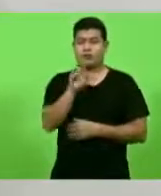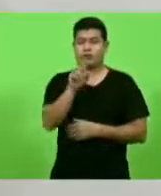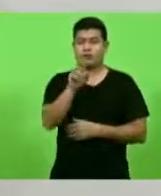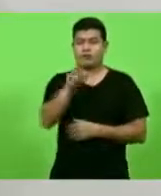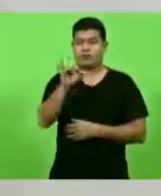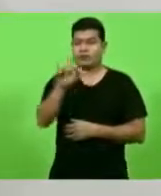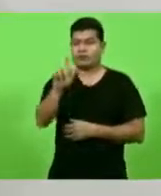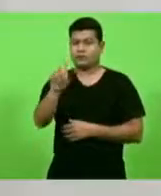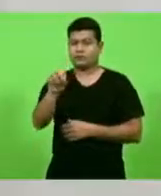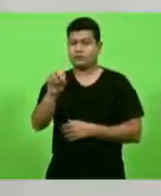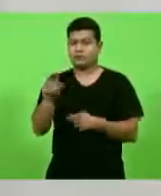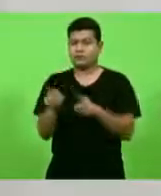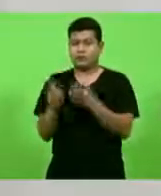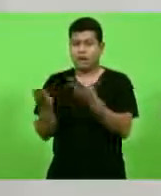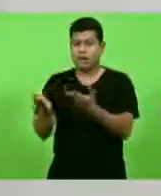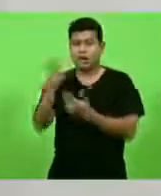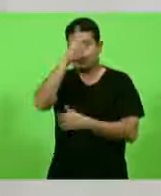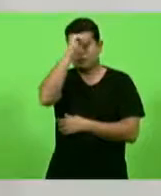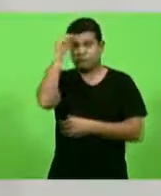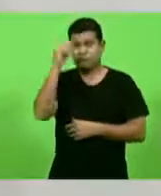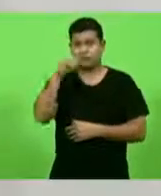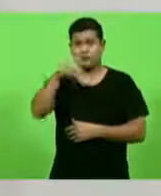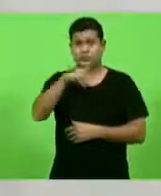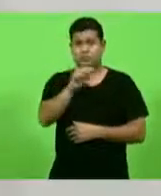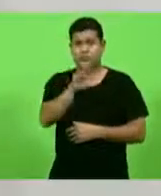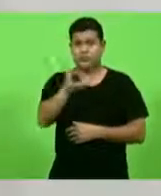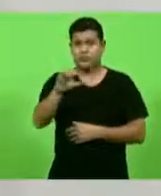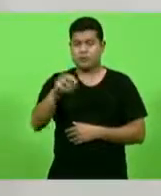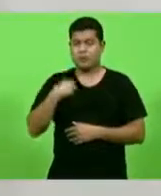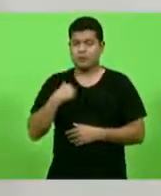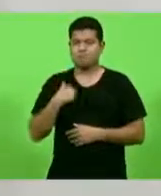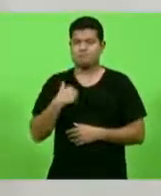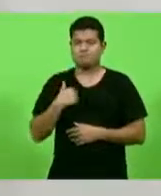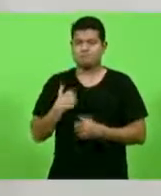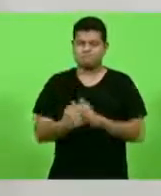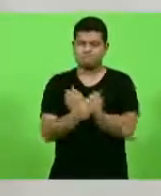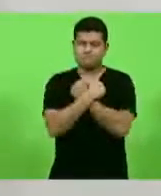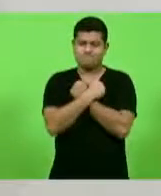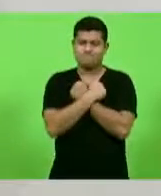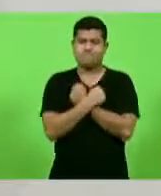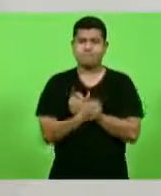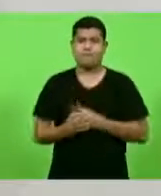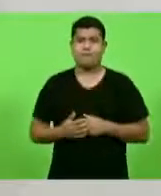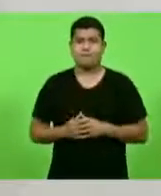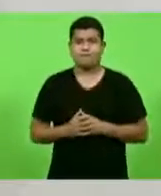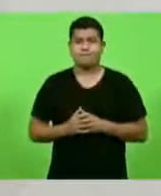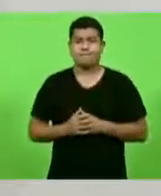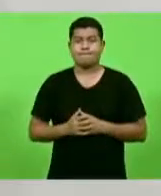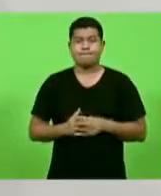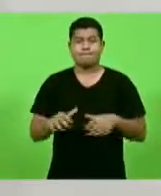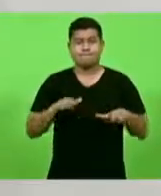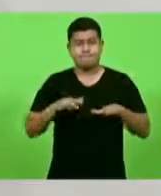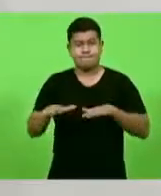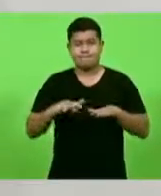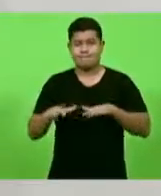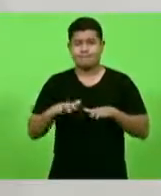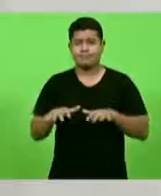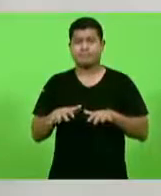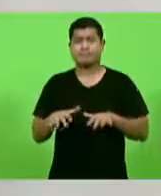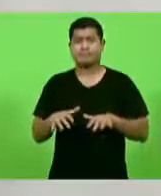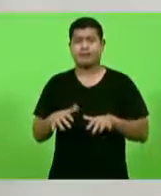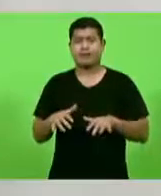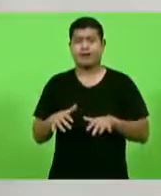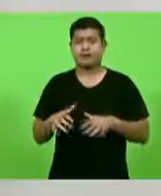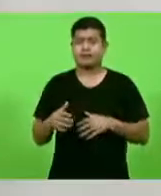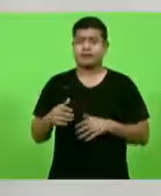e o prefeito Mário Hildebrand, a quem eu mando um forte abraço. O movimento é grato também e